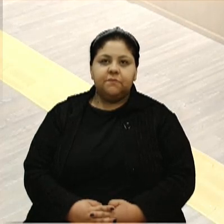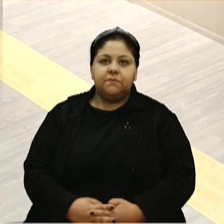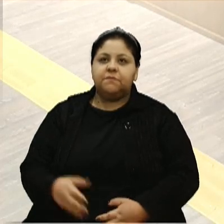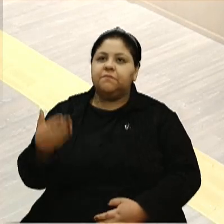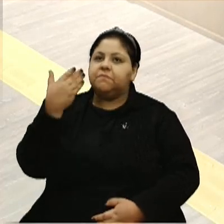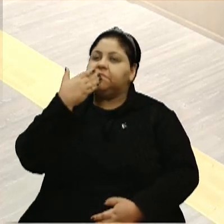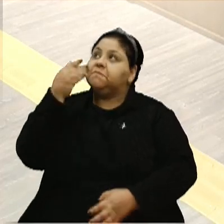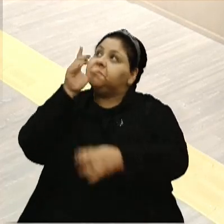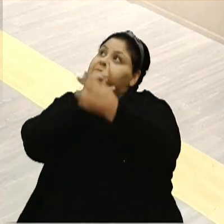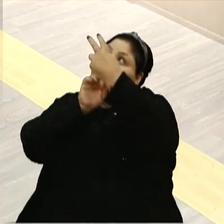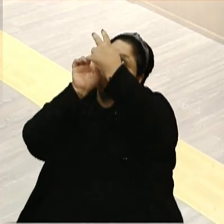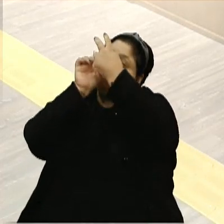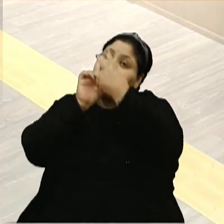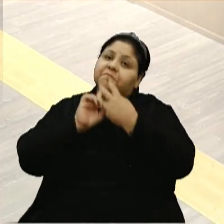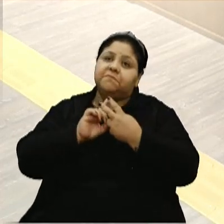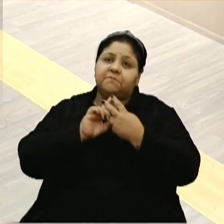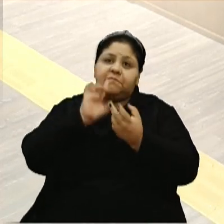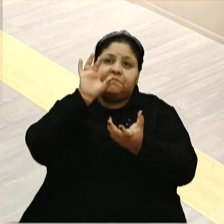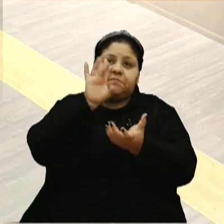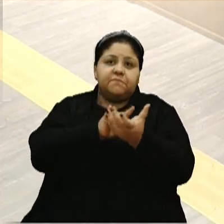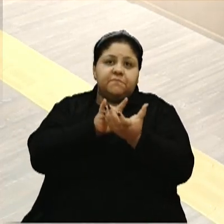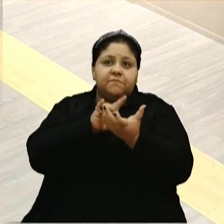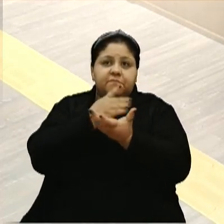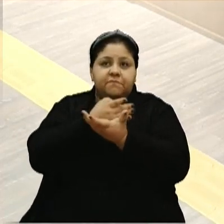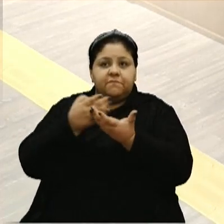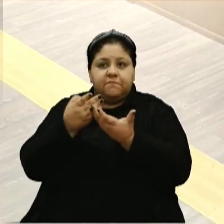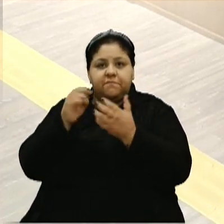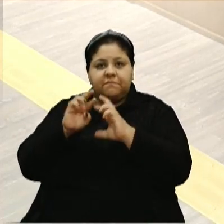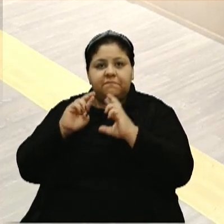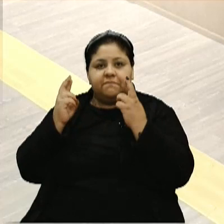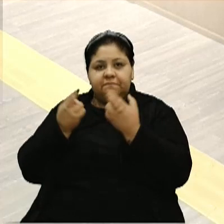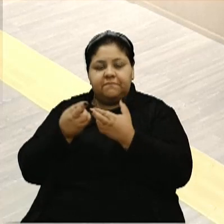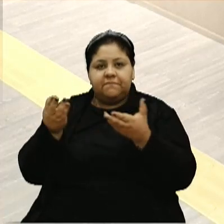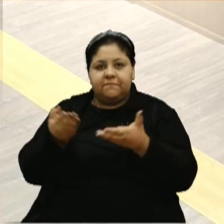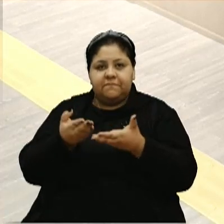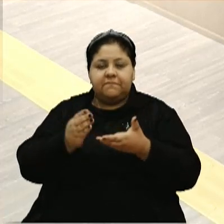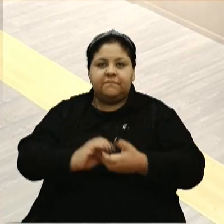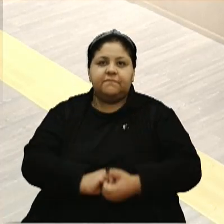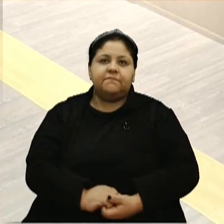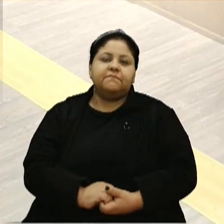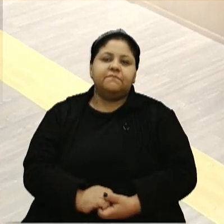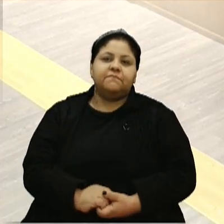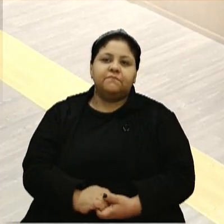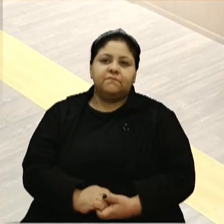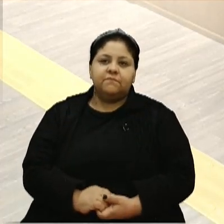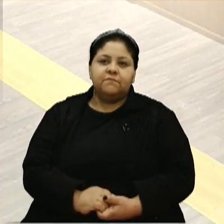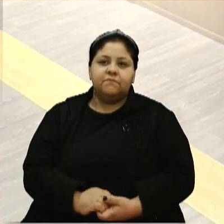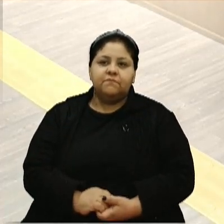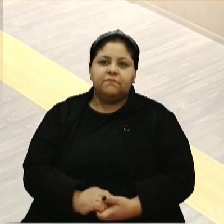Invocando a proteção de Deus, declaro abertos os trabalhos da presente sessão.